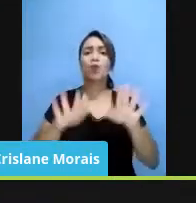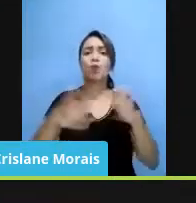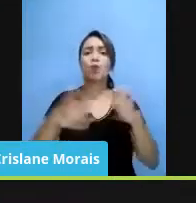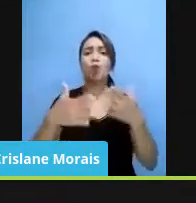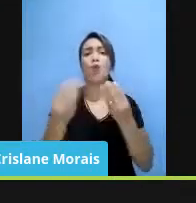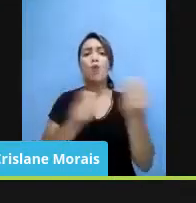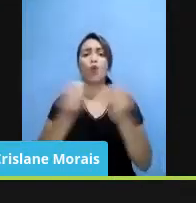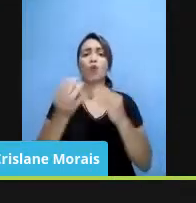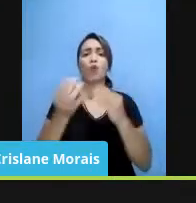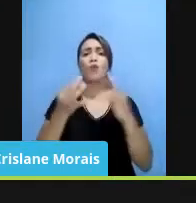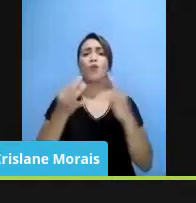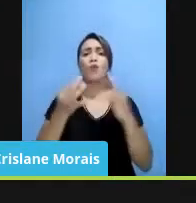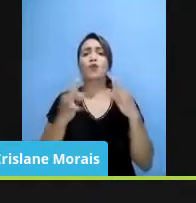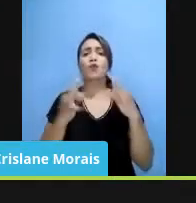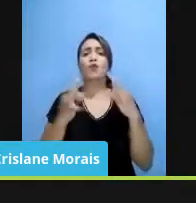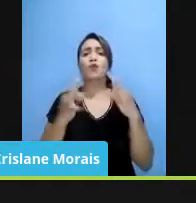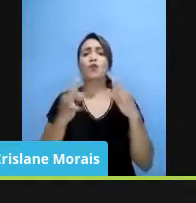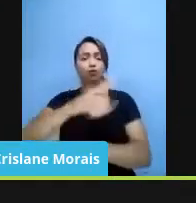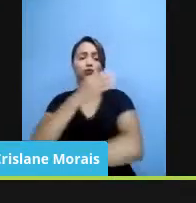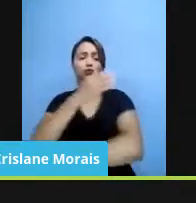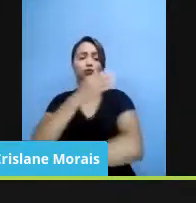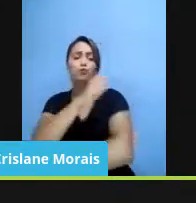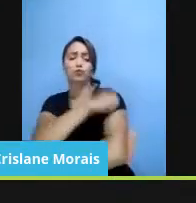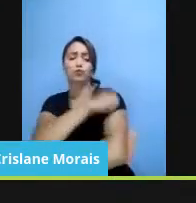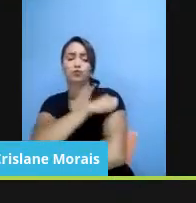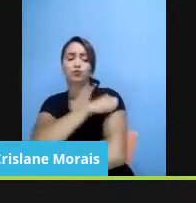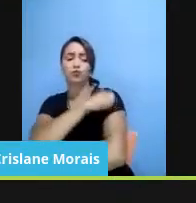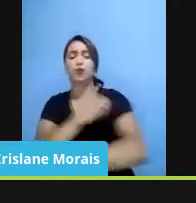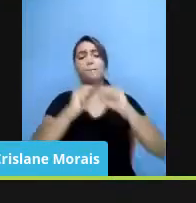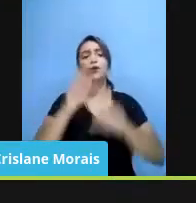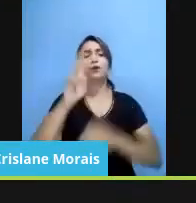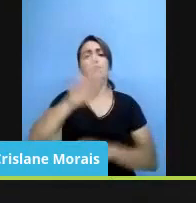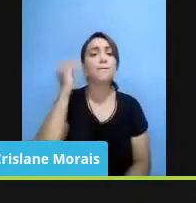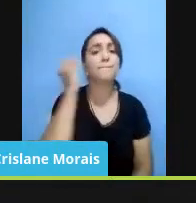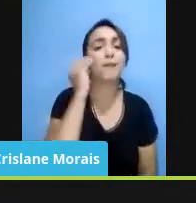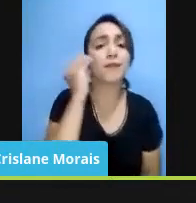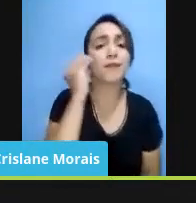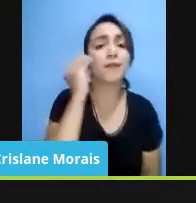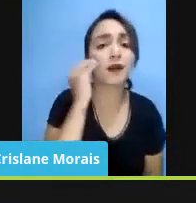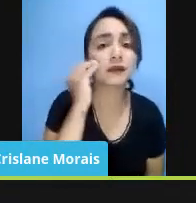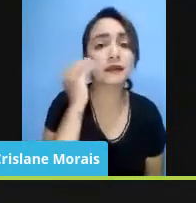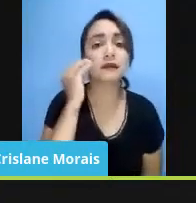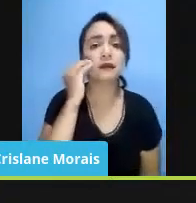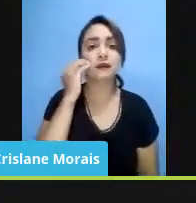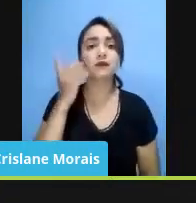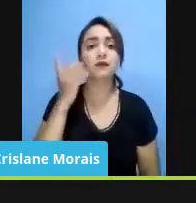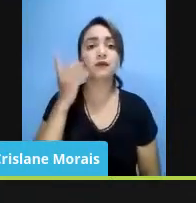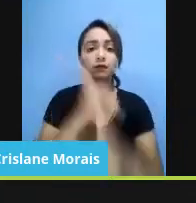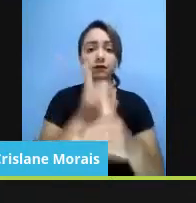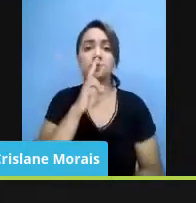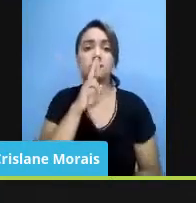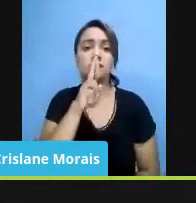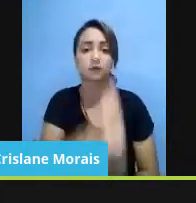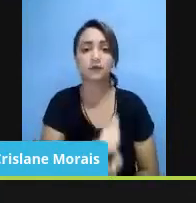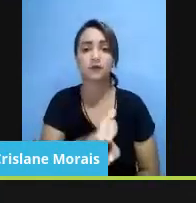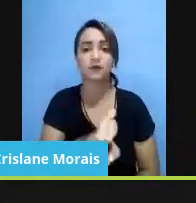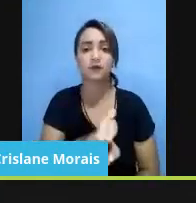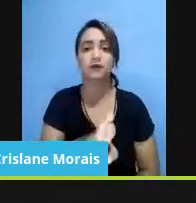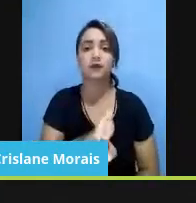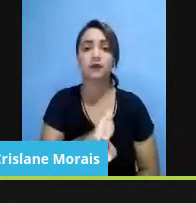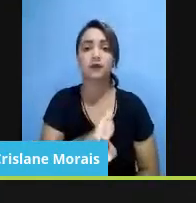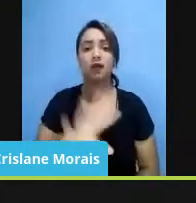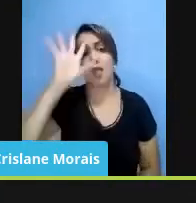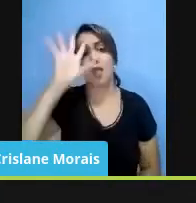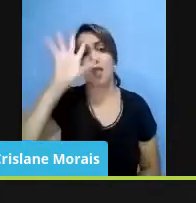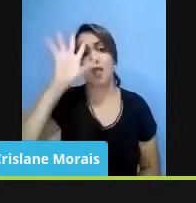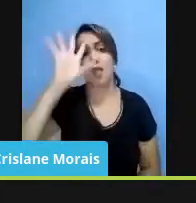os estudantes podem utilizar para tentar buscar saídas na solução, seja dos problemas da universidade,